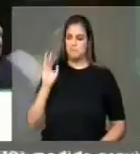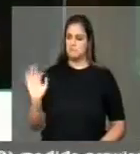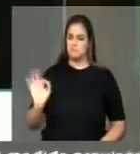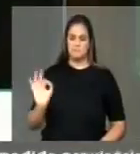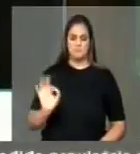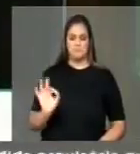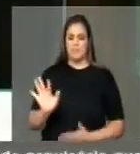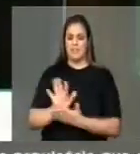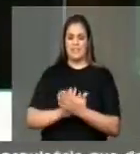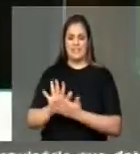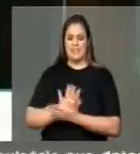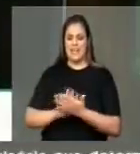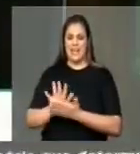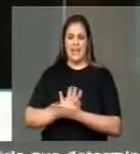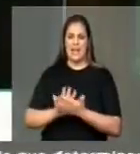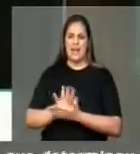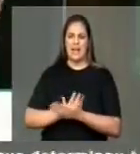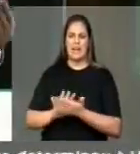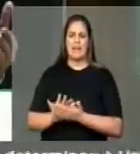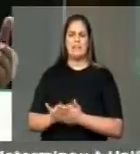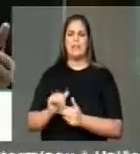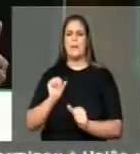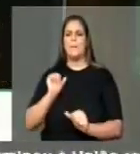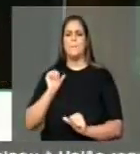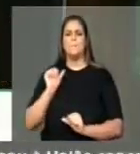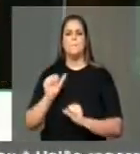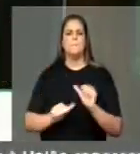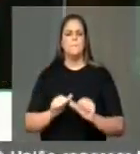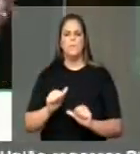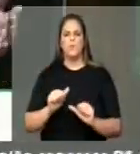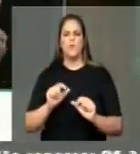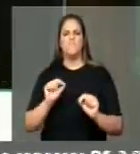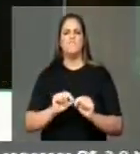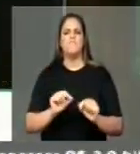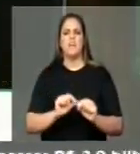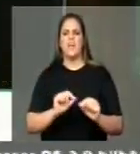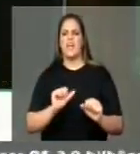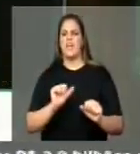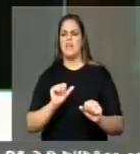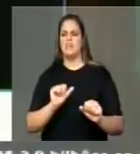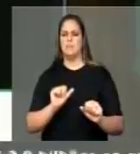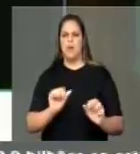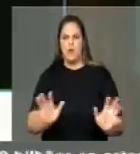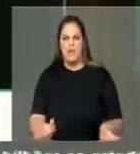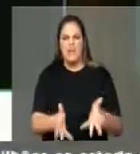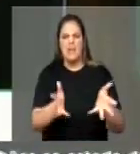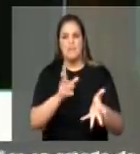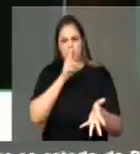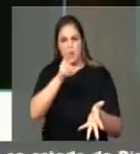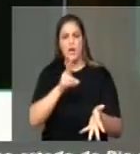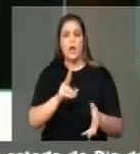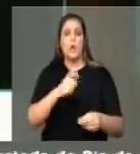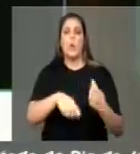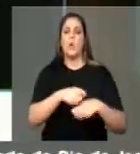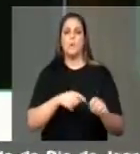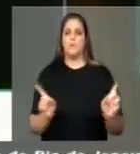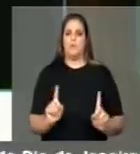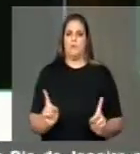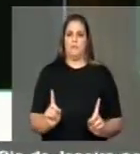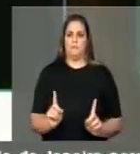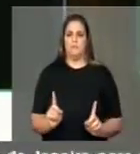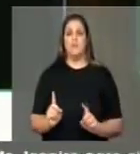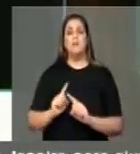para fazer com que a economia acelere e que melhore. Mas só pelo fato